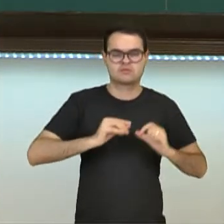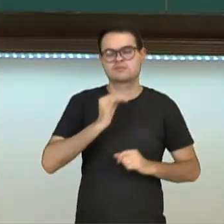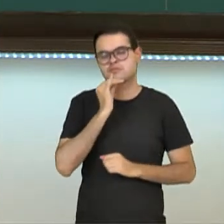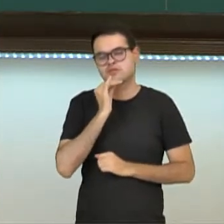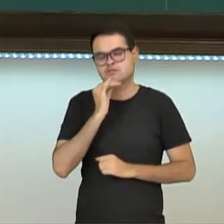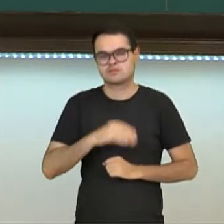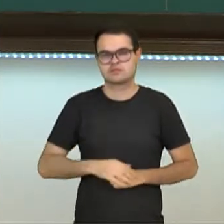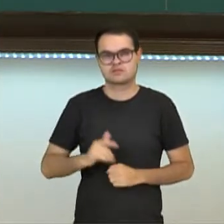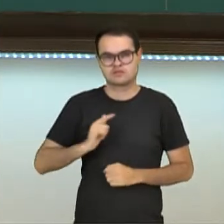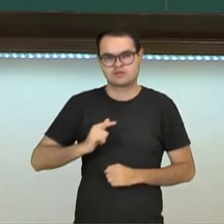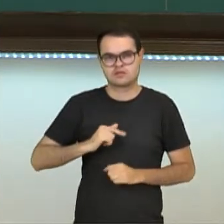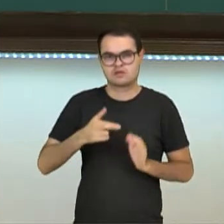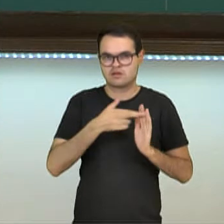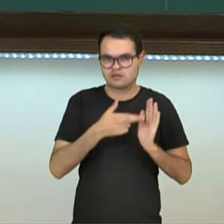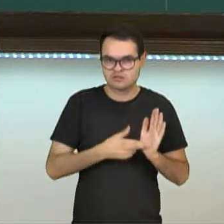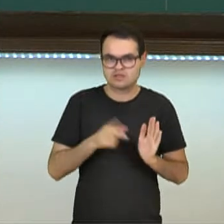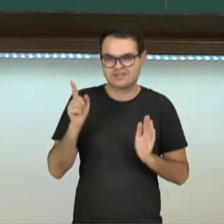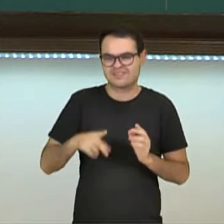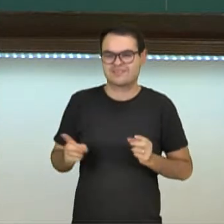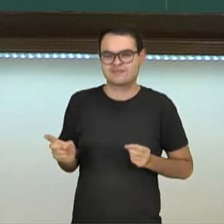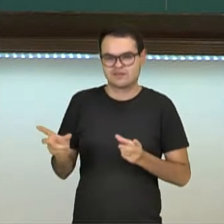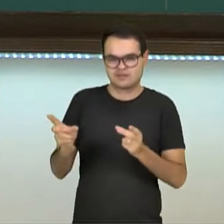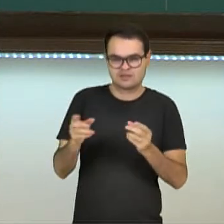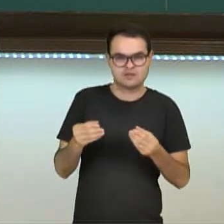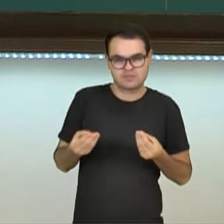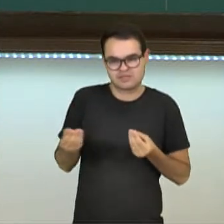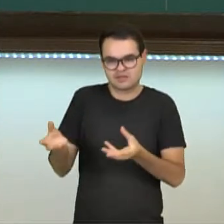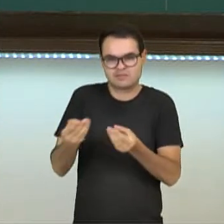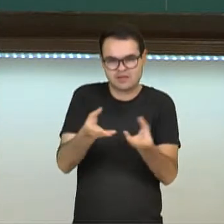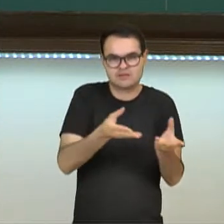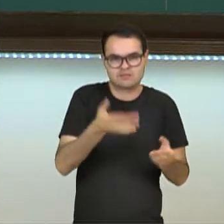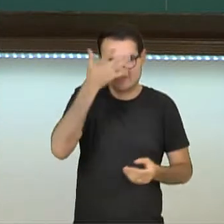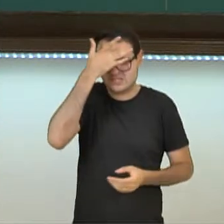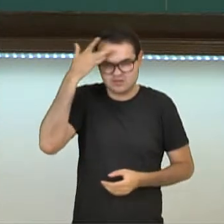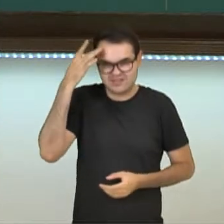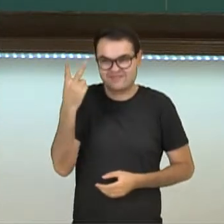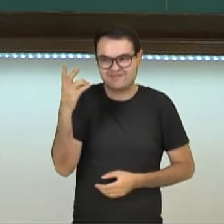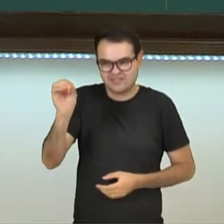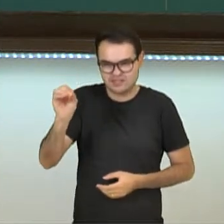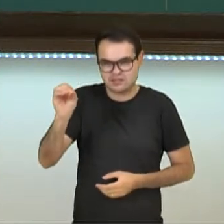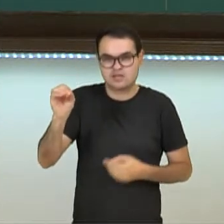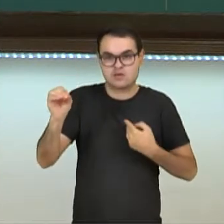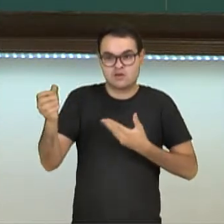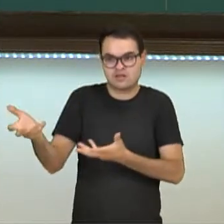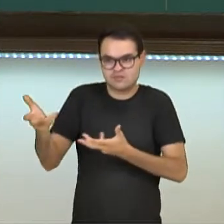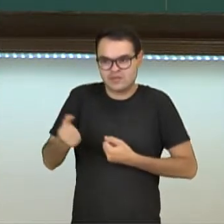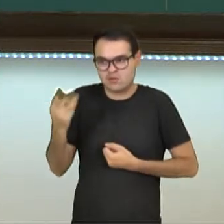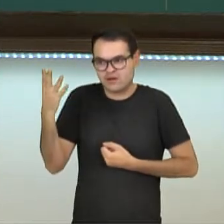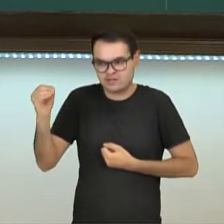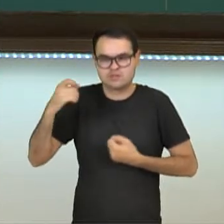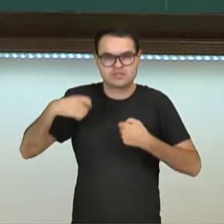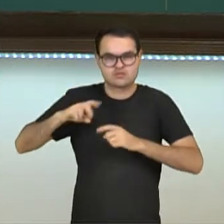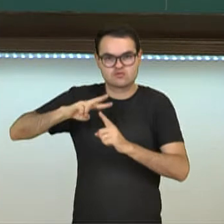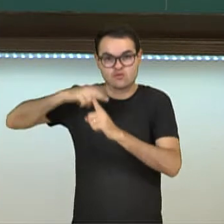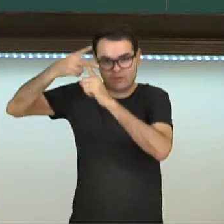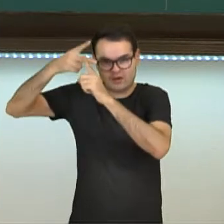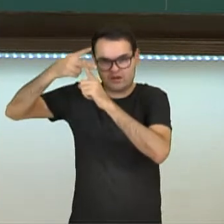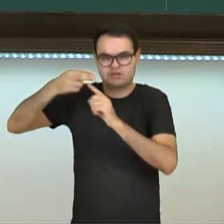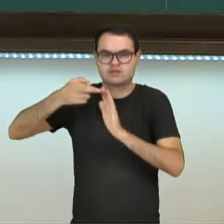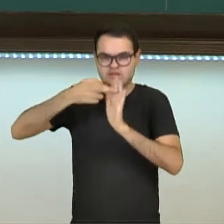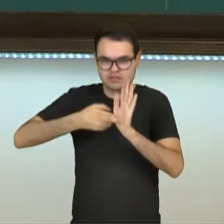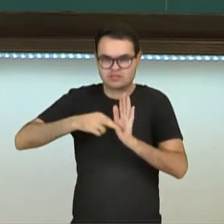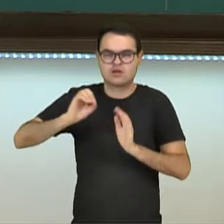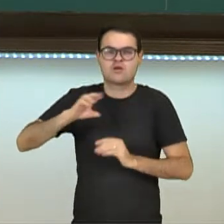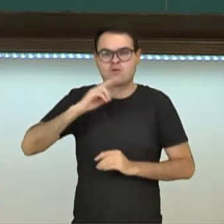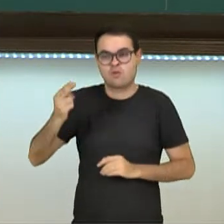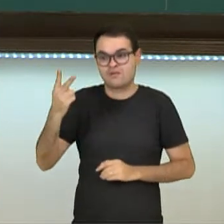Por exemplo, se eu tenho uma receita que é para render para 20 pessoas e eu vou receber 40 pessoas, eu vou ter que dobrar essa receita. Ou se